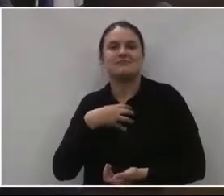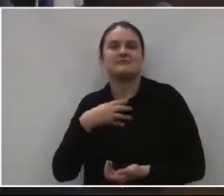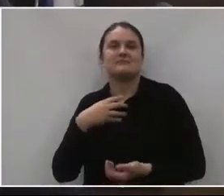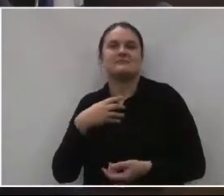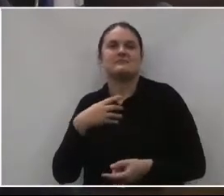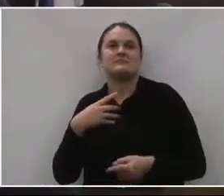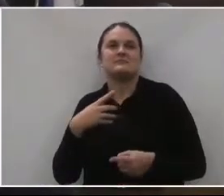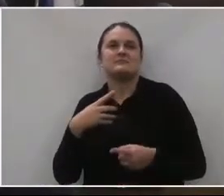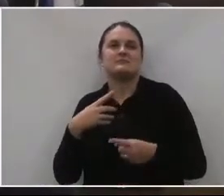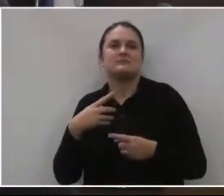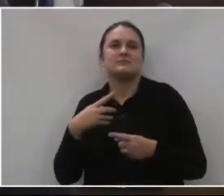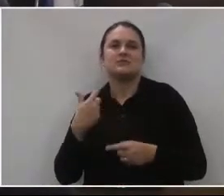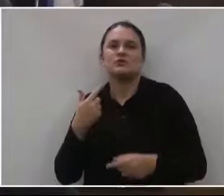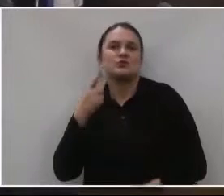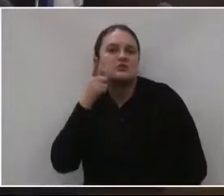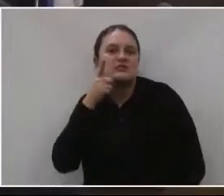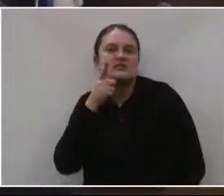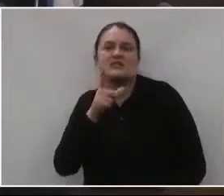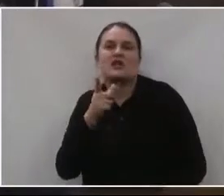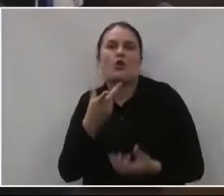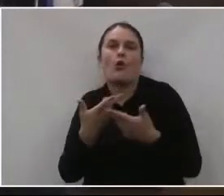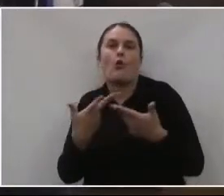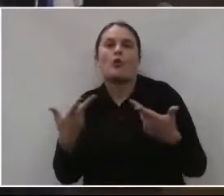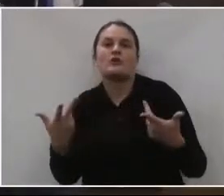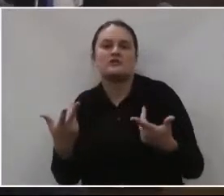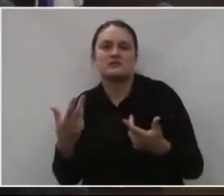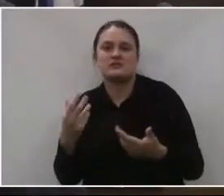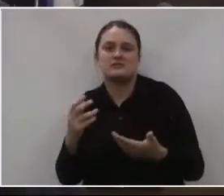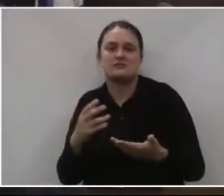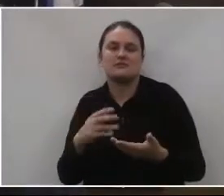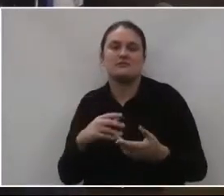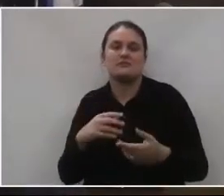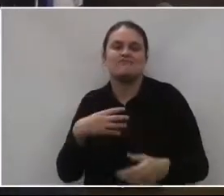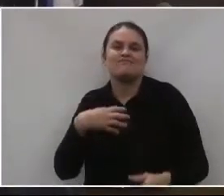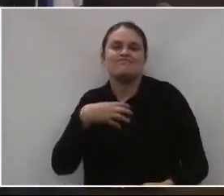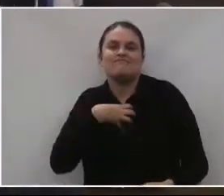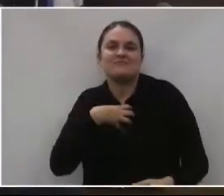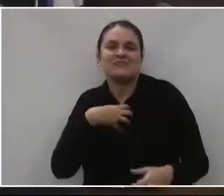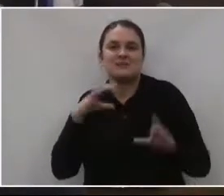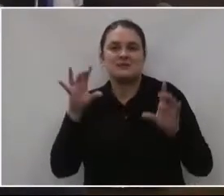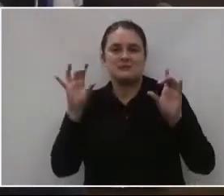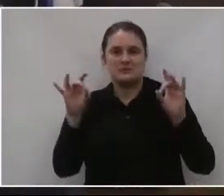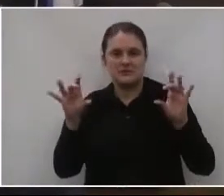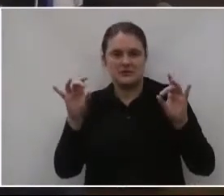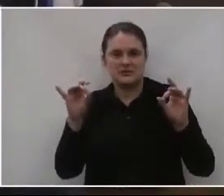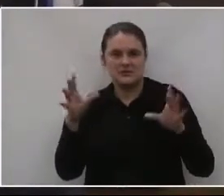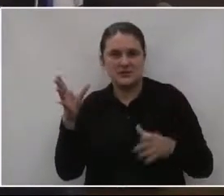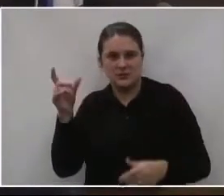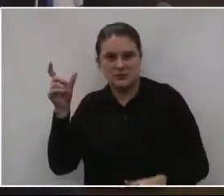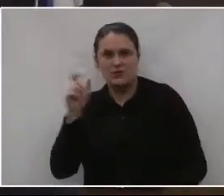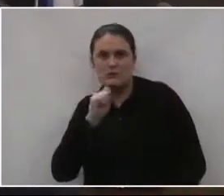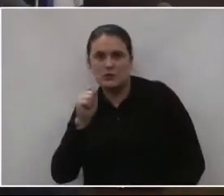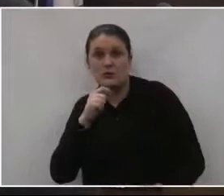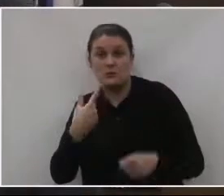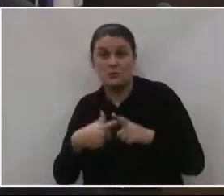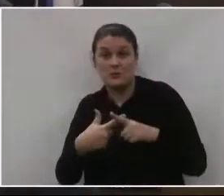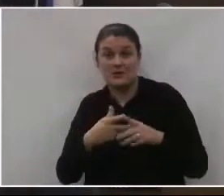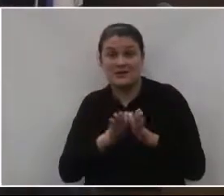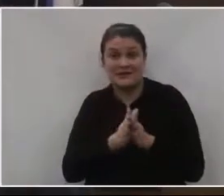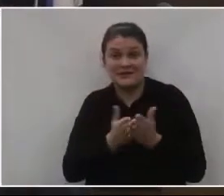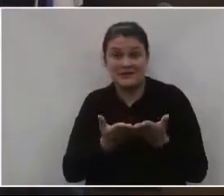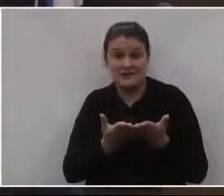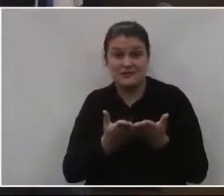não ter conseguido muita coisa, né? Sinto especialmente, piloto, porque esse livro aí